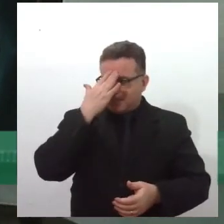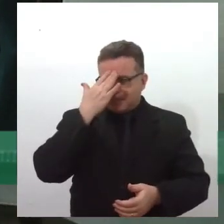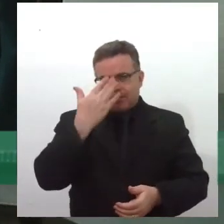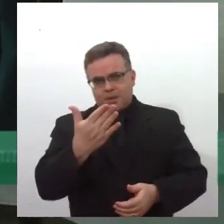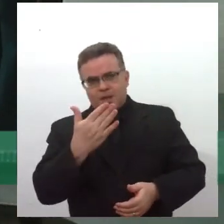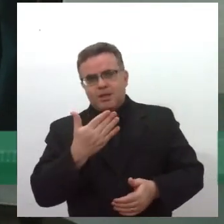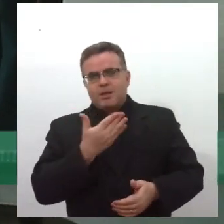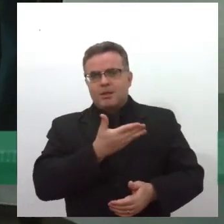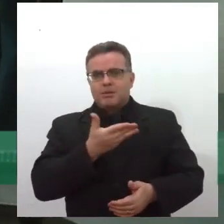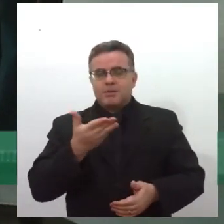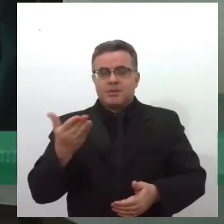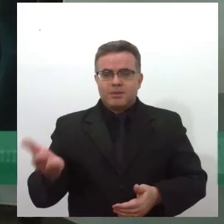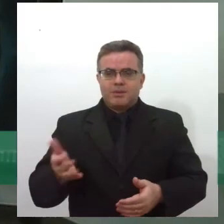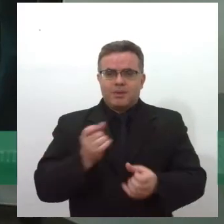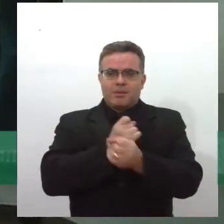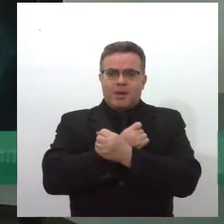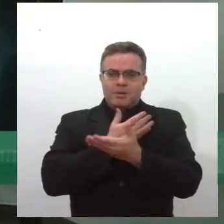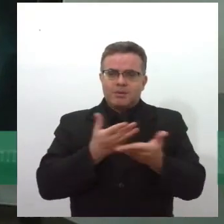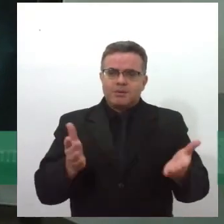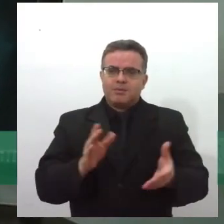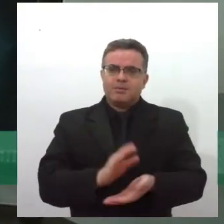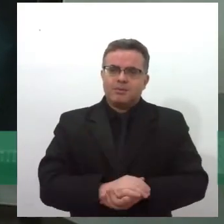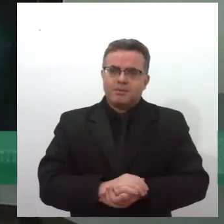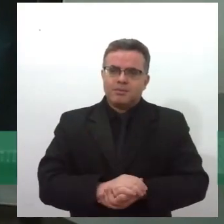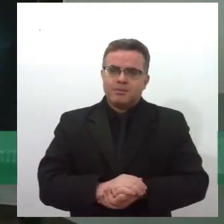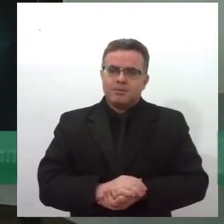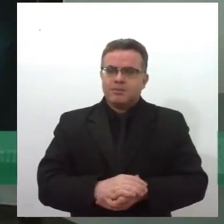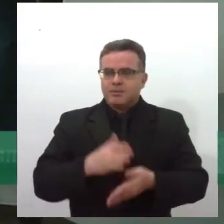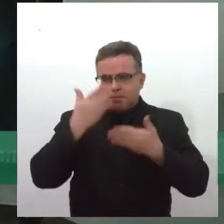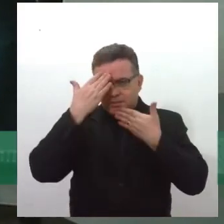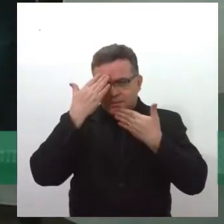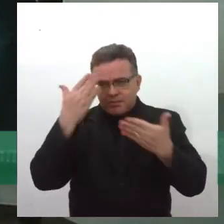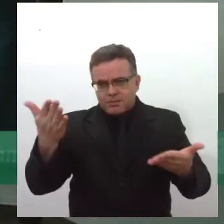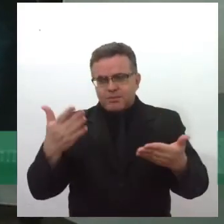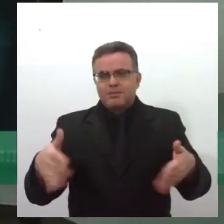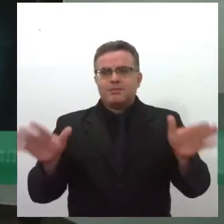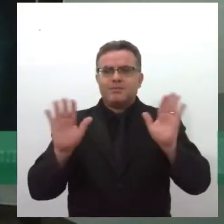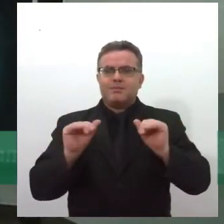agradeço o espaço e um abraço para todos. Obrigado, Edson, bom dia.